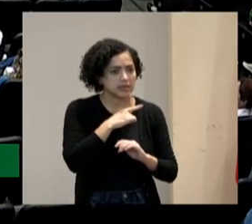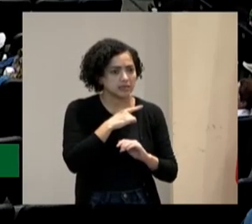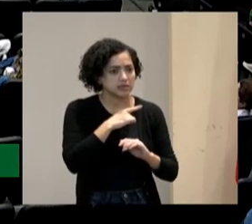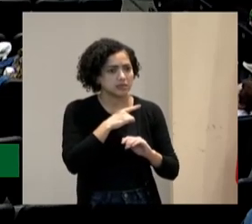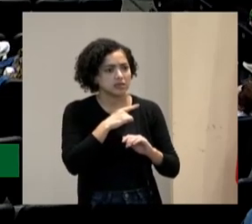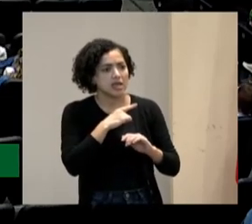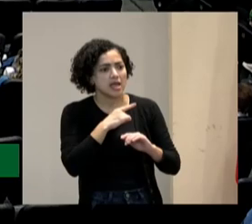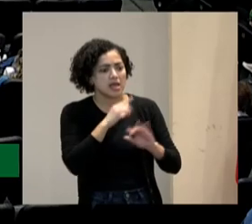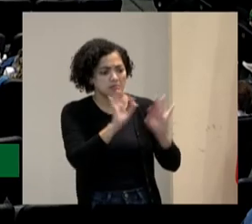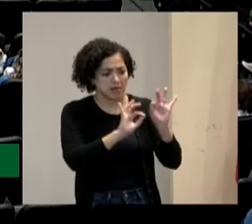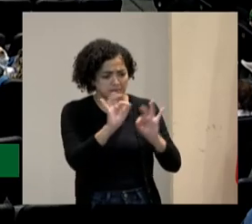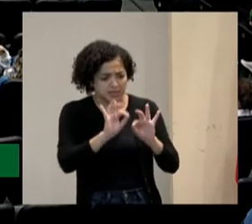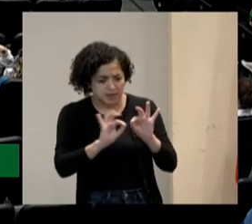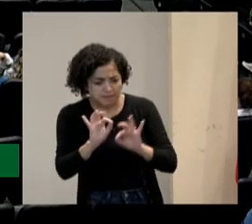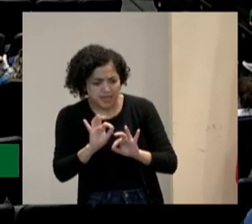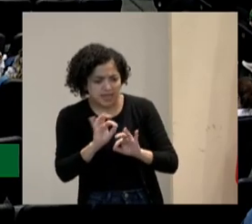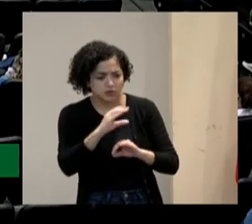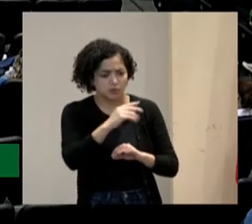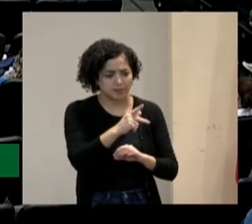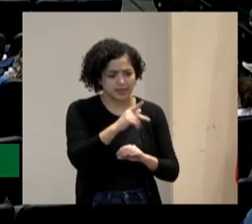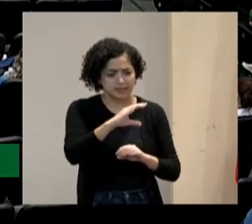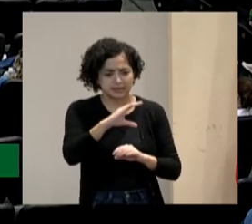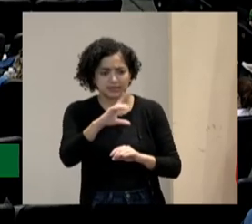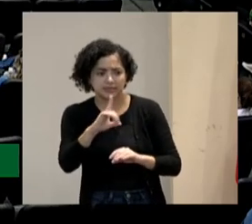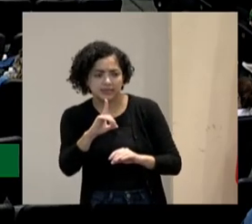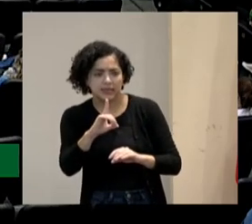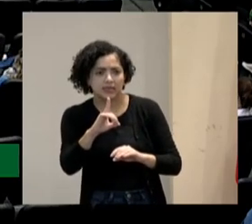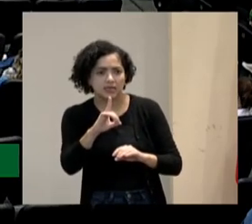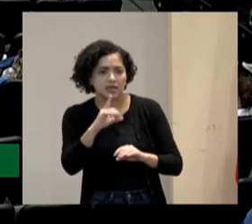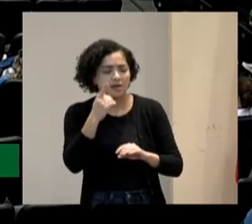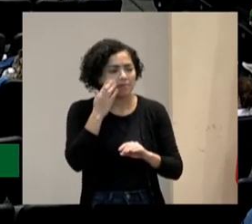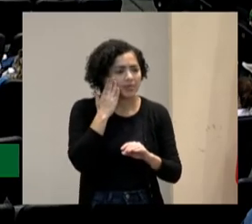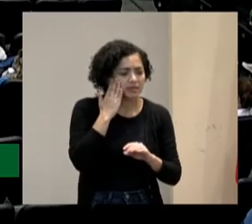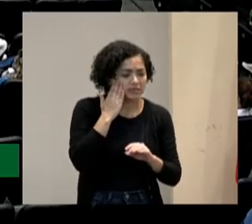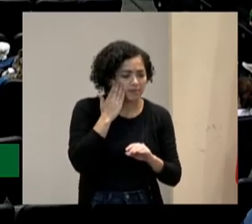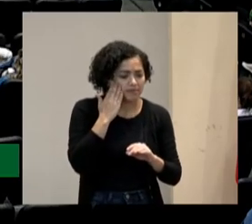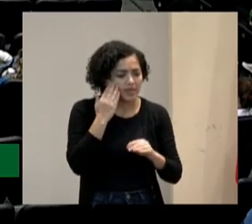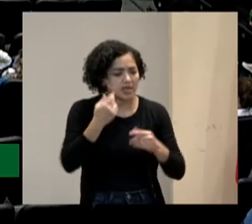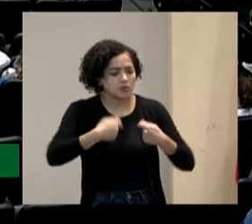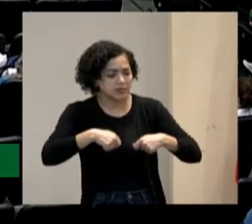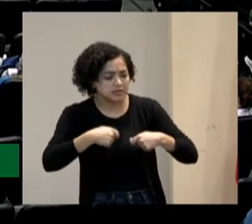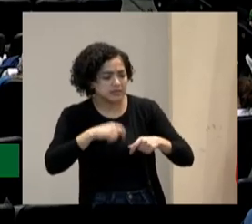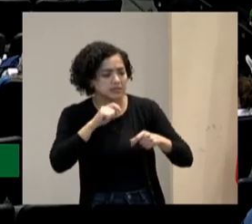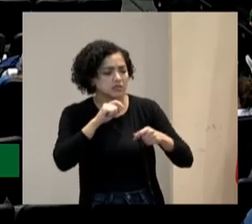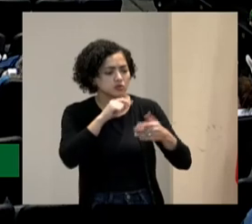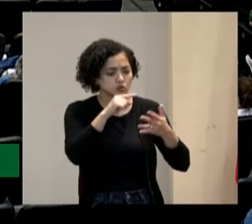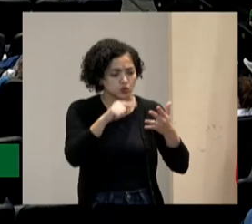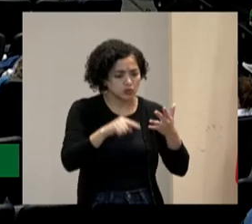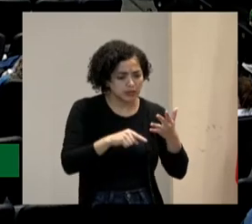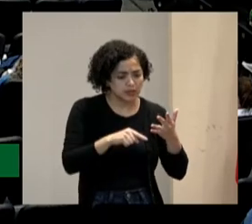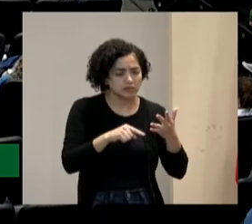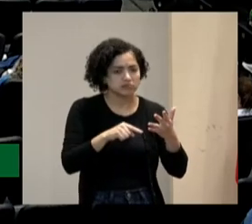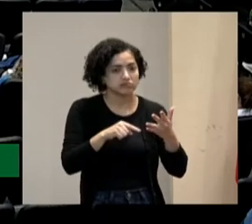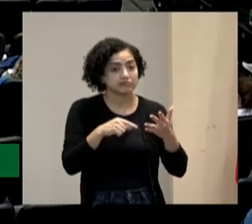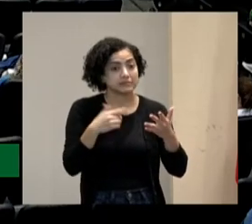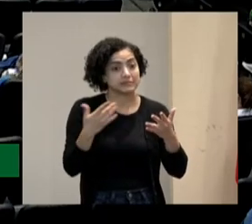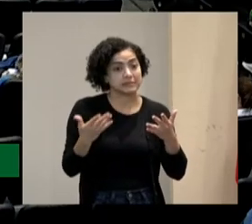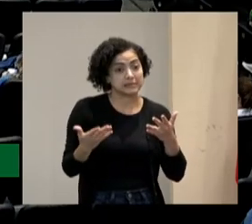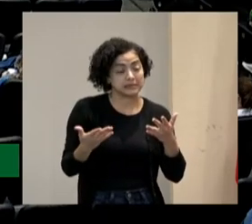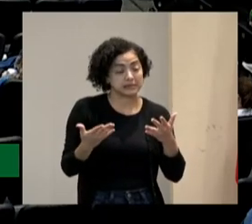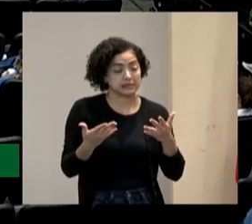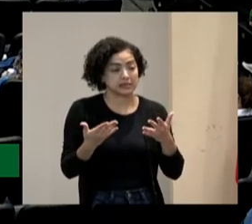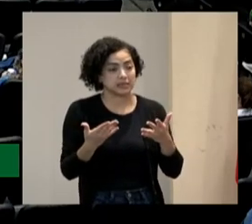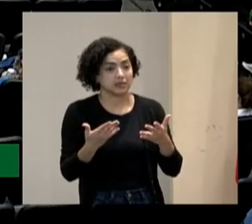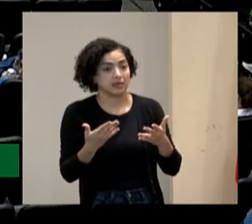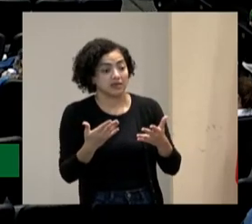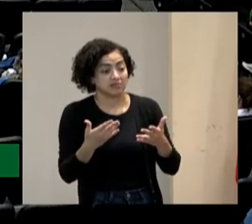mapeamento de PCD para eu entender o que eu preciso preparar a empresa para estar... É. Eu sei que